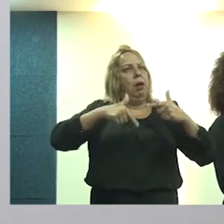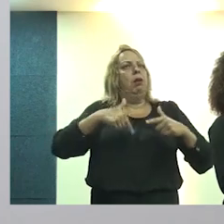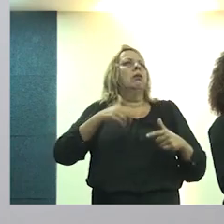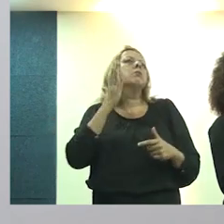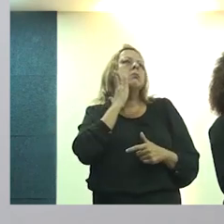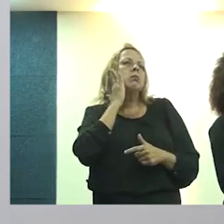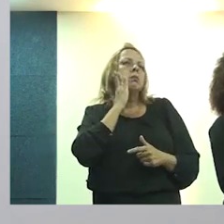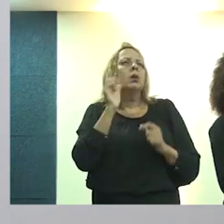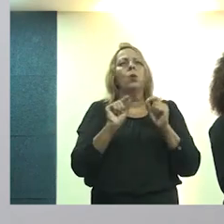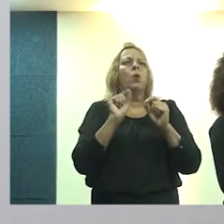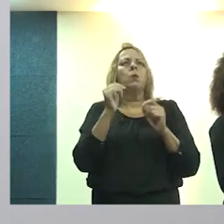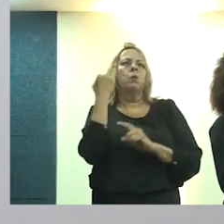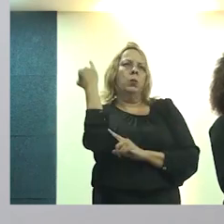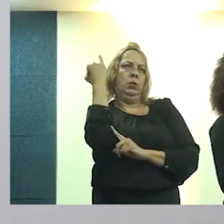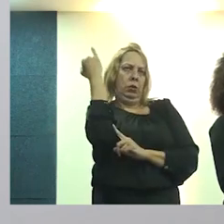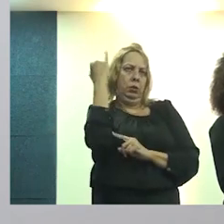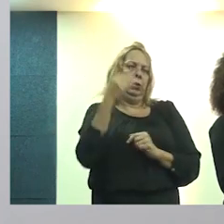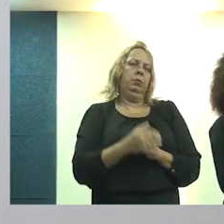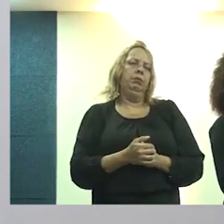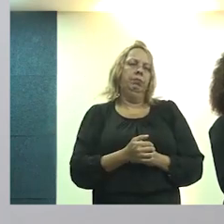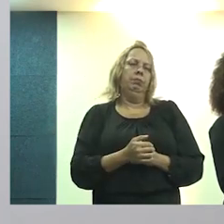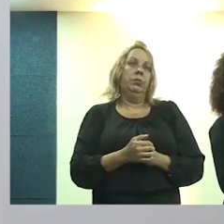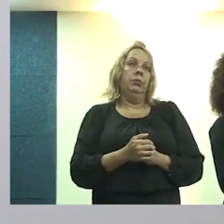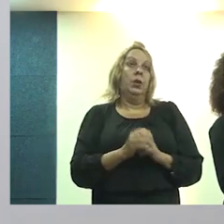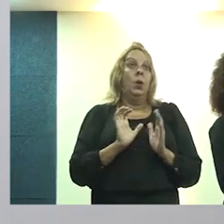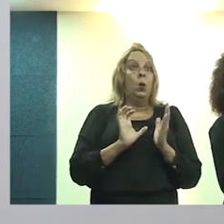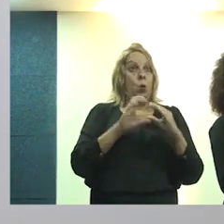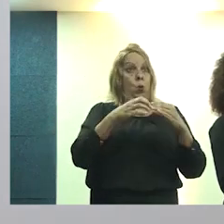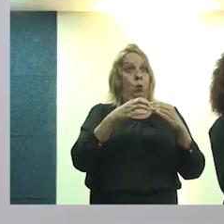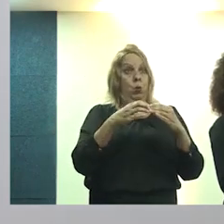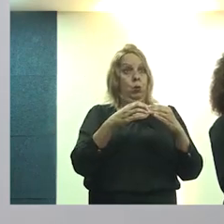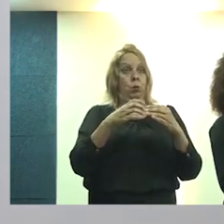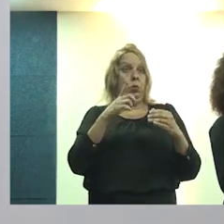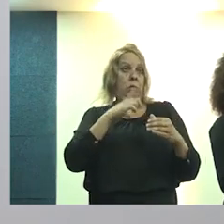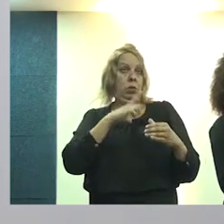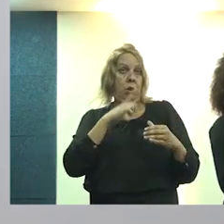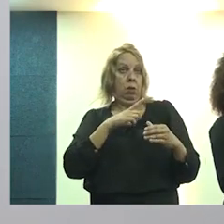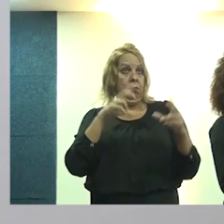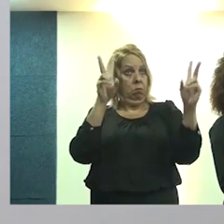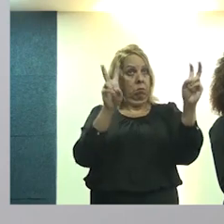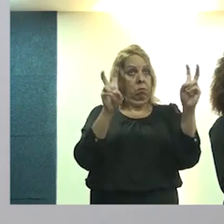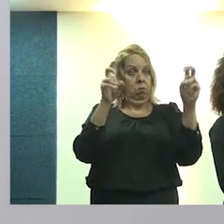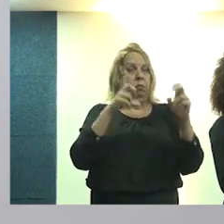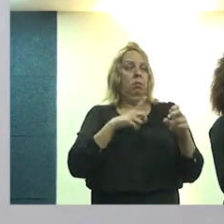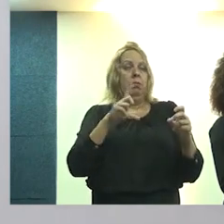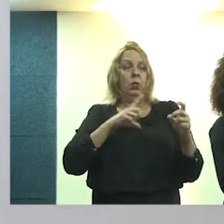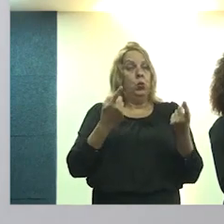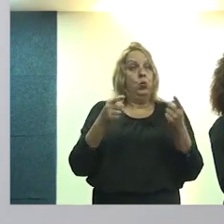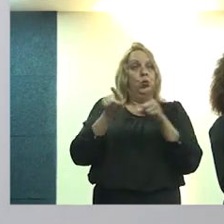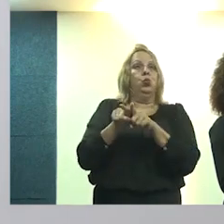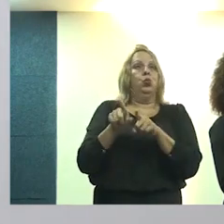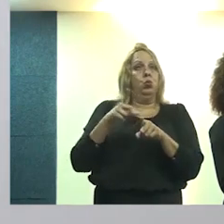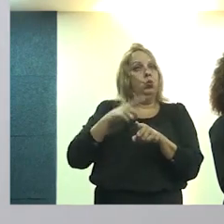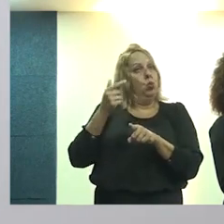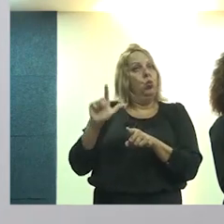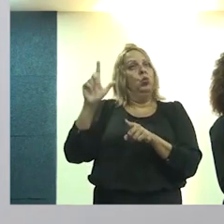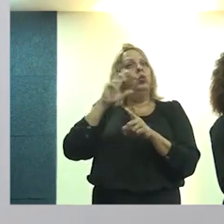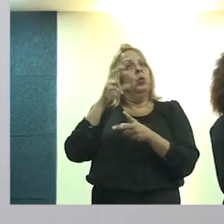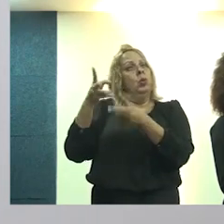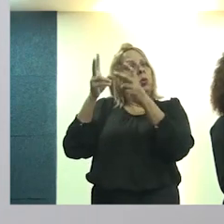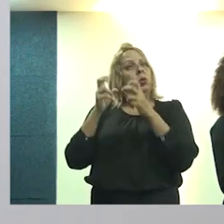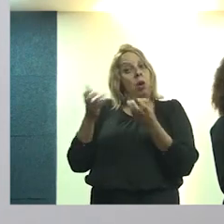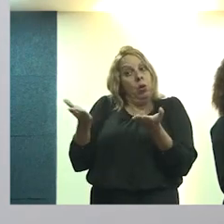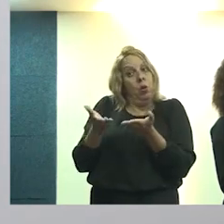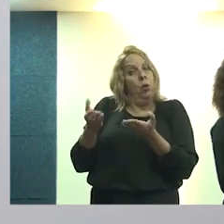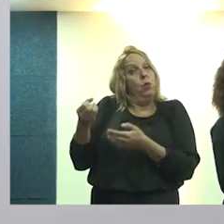assessoria técnica sabe como isso é importante. Então, a caravana das periferias tem esse foco. E, em paralelo, vocês devem ter visto, também